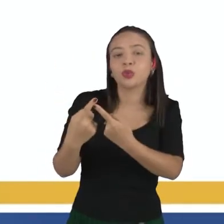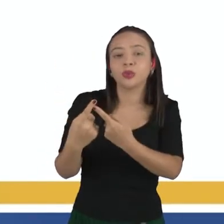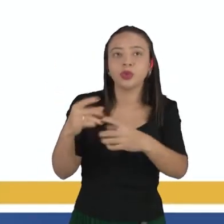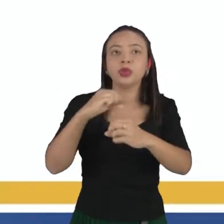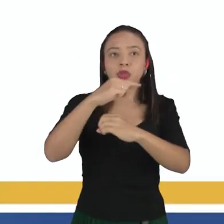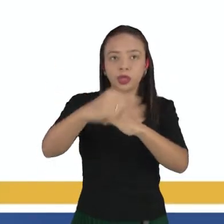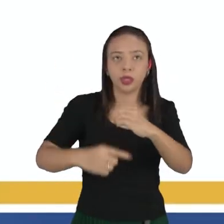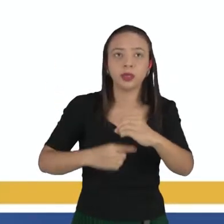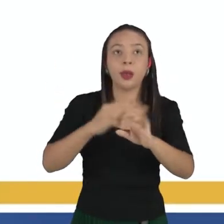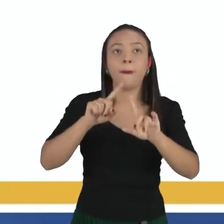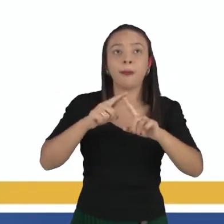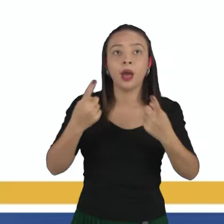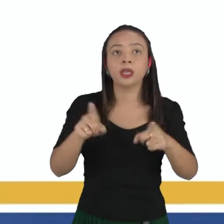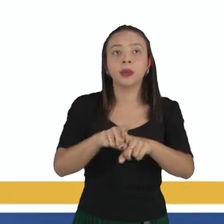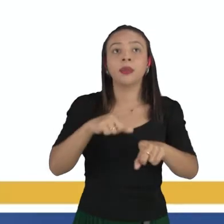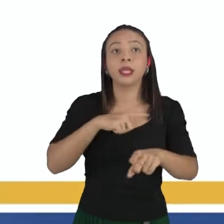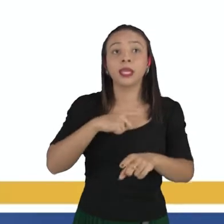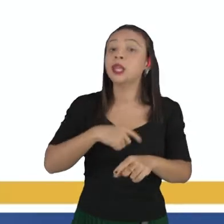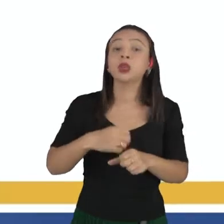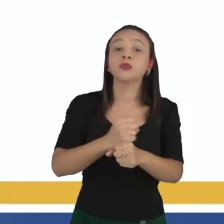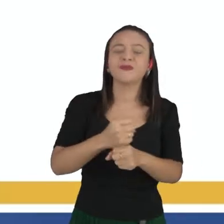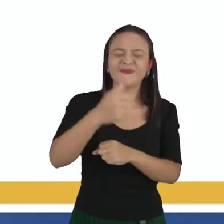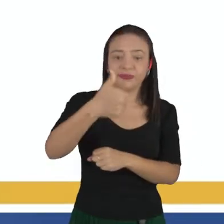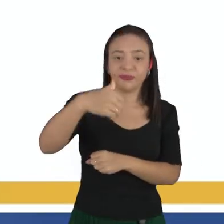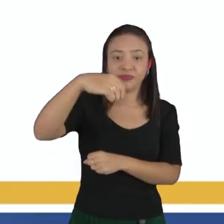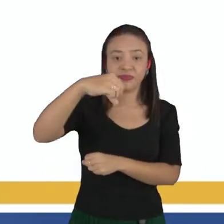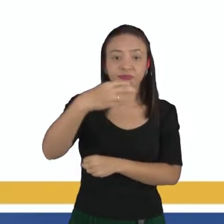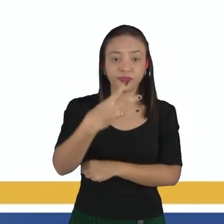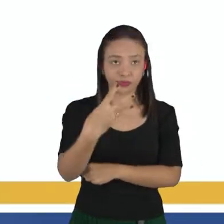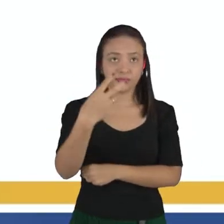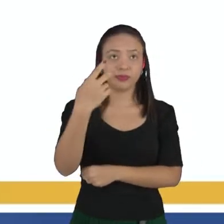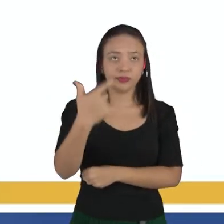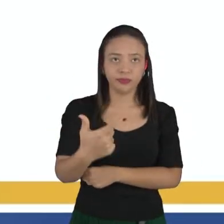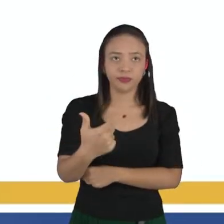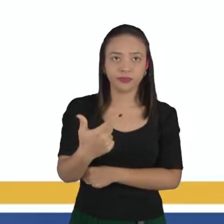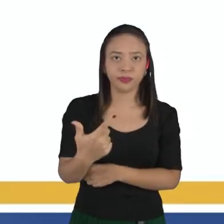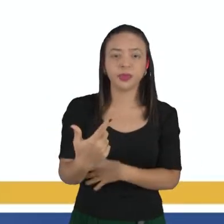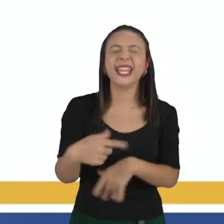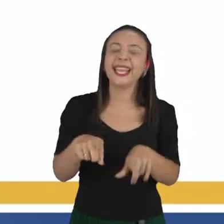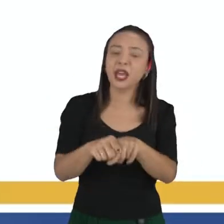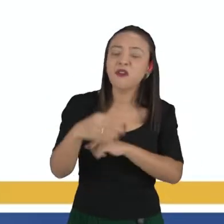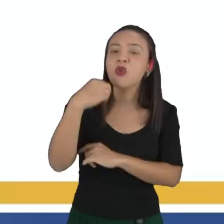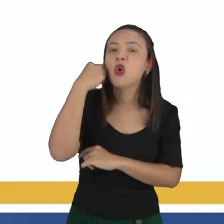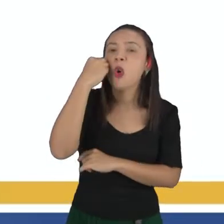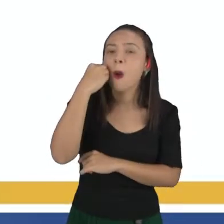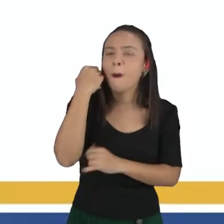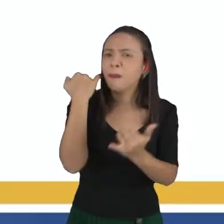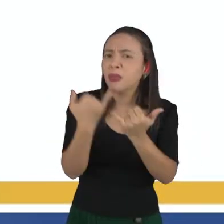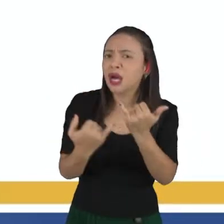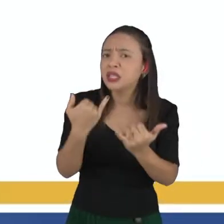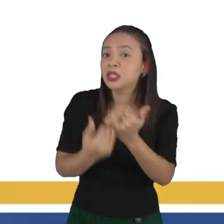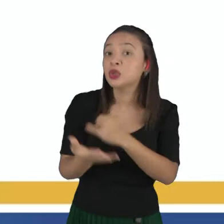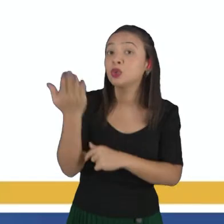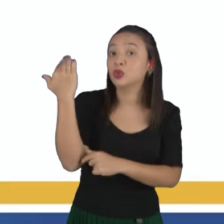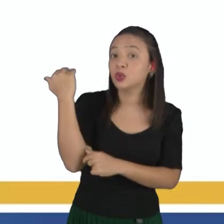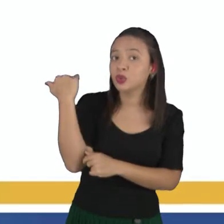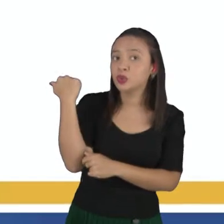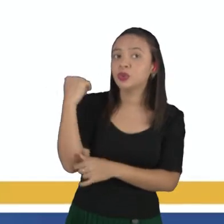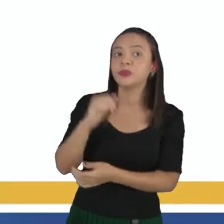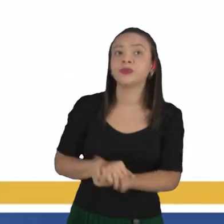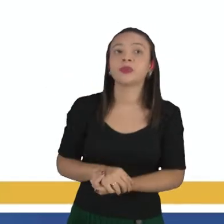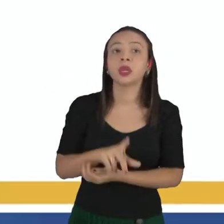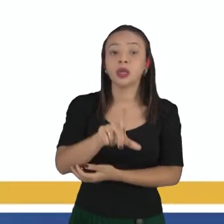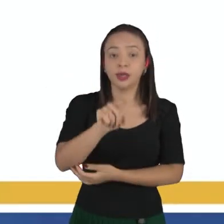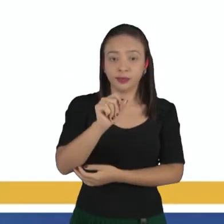nós temos aqui Chigdhary, em 1932, ele fez um experimento semelhante ao de Rutherford. Ele